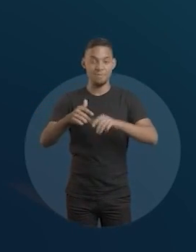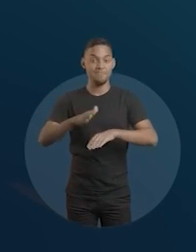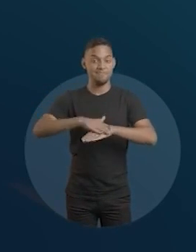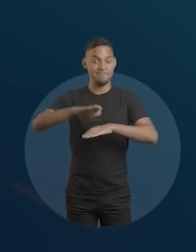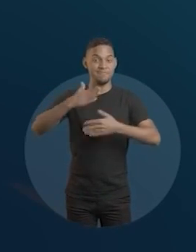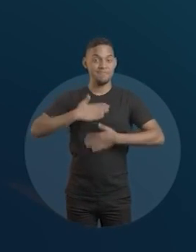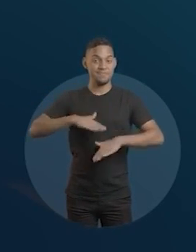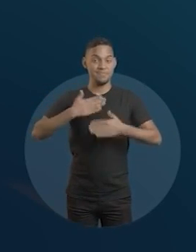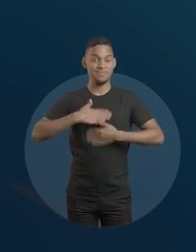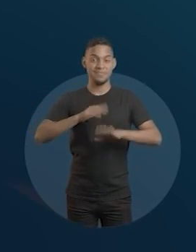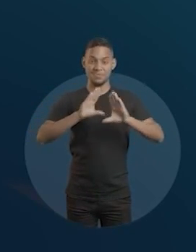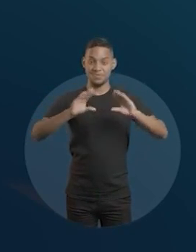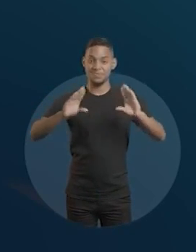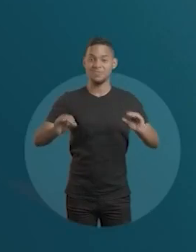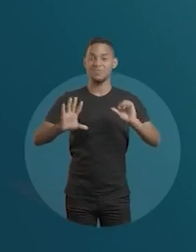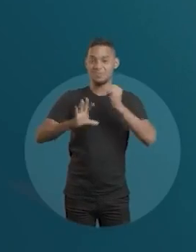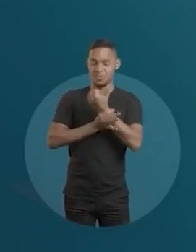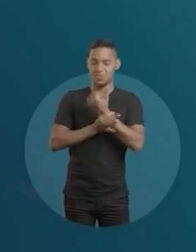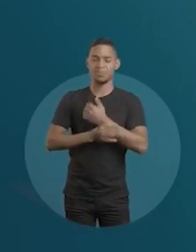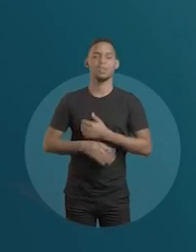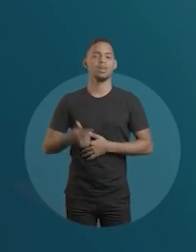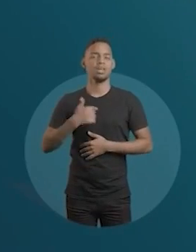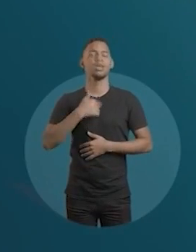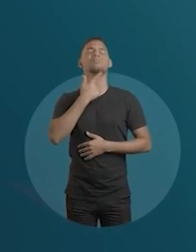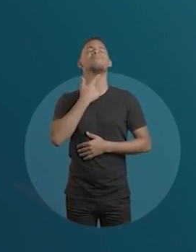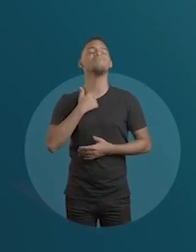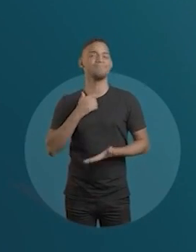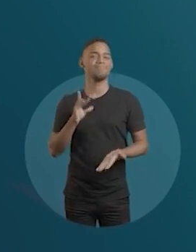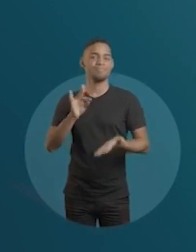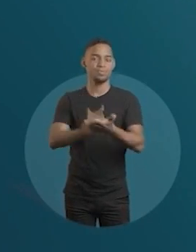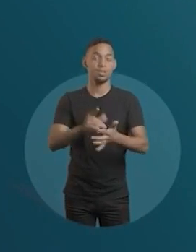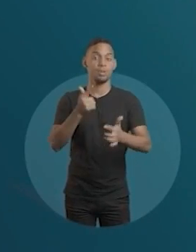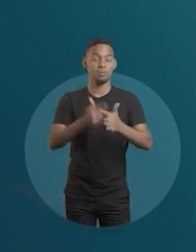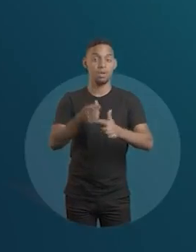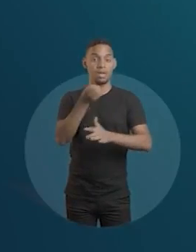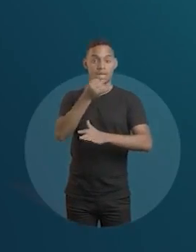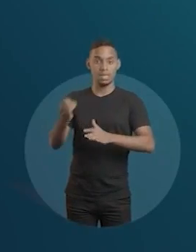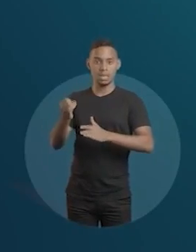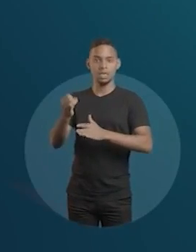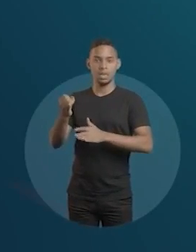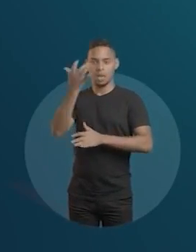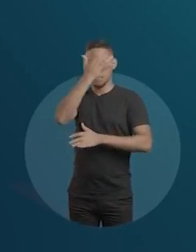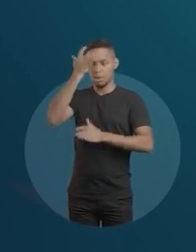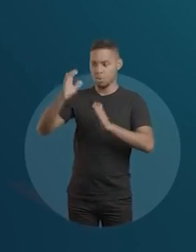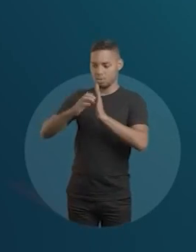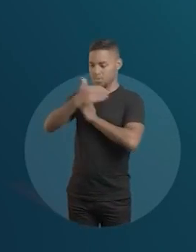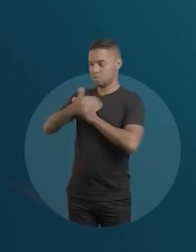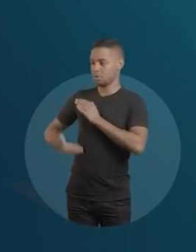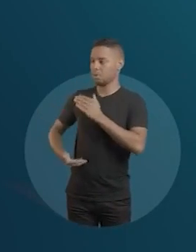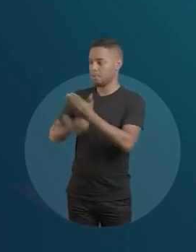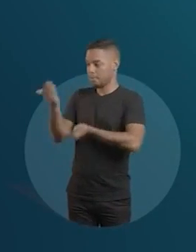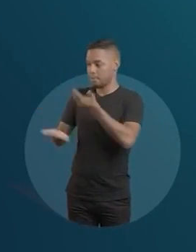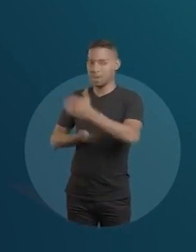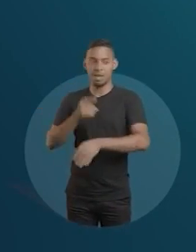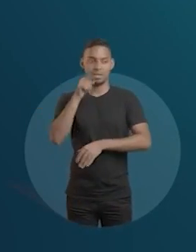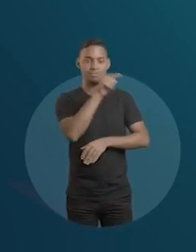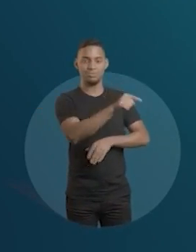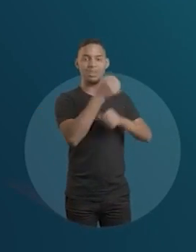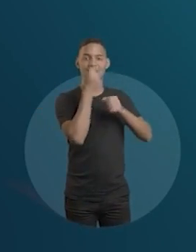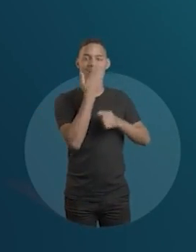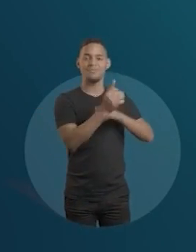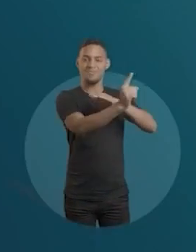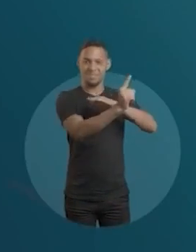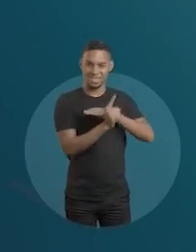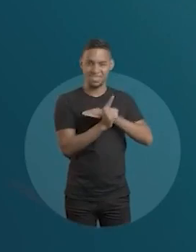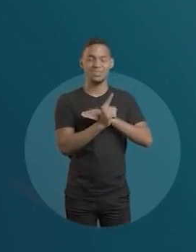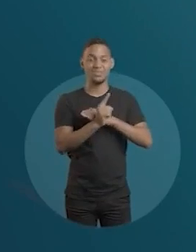trabalho. Com mais conforto e segurança. O maior interessado em realizar essas mudanças sou eu. Porque se o servidor público é bem tratado, o cidadão